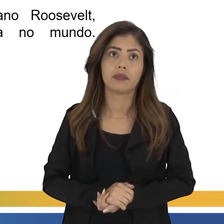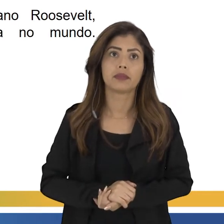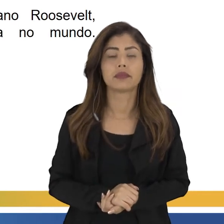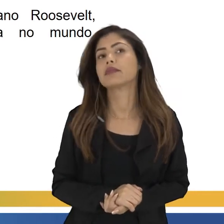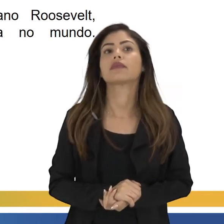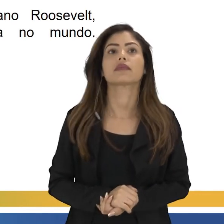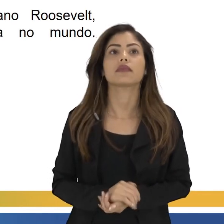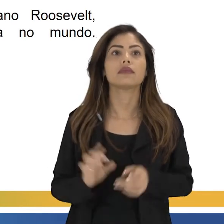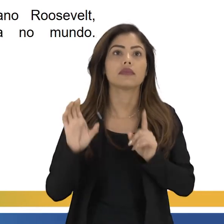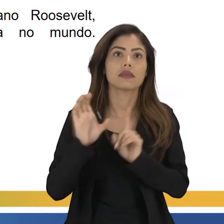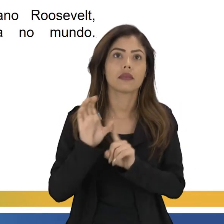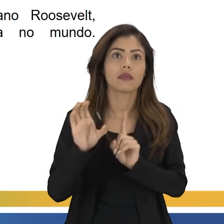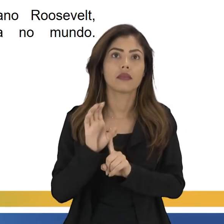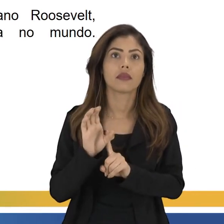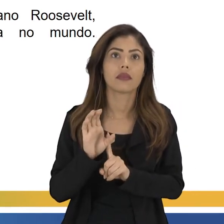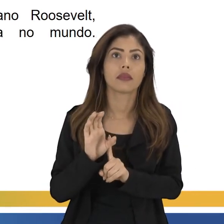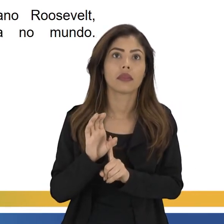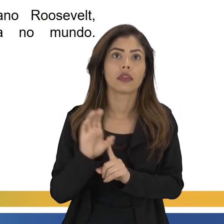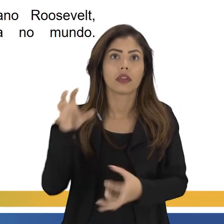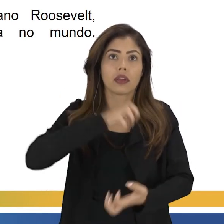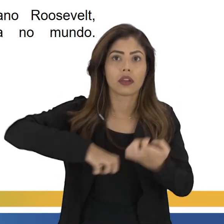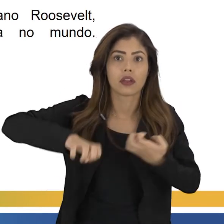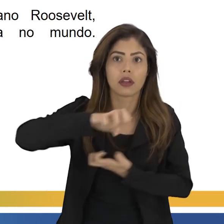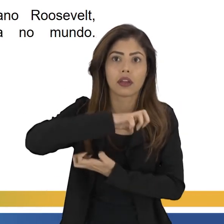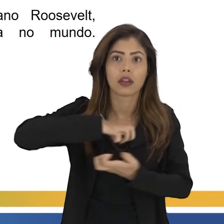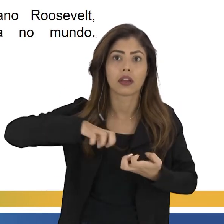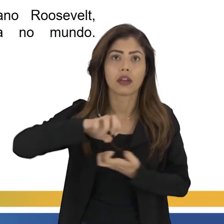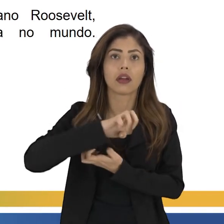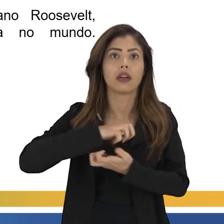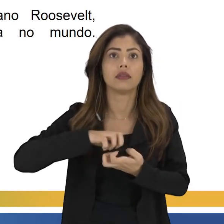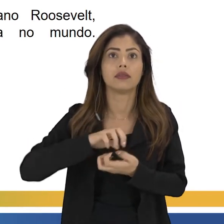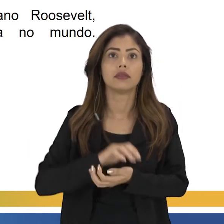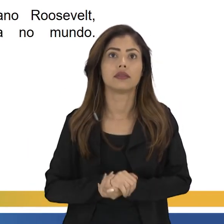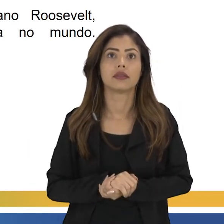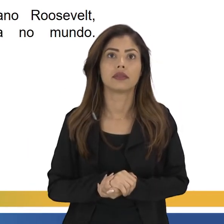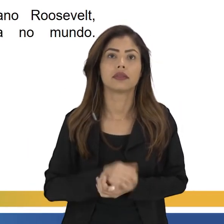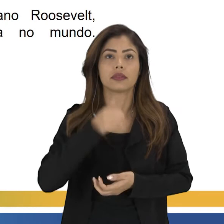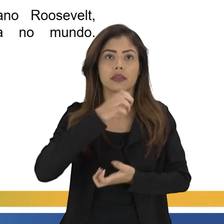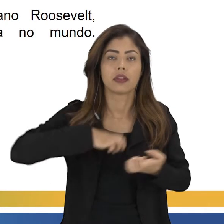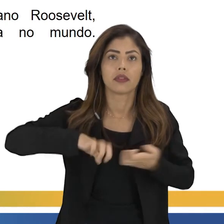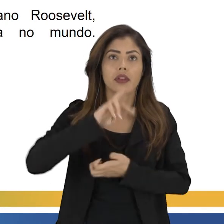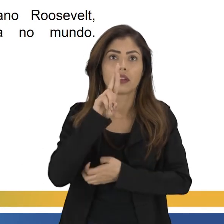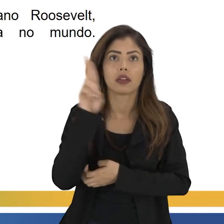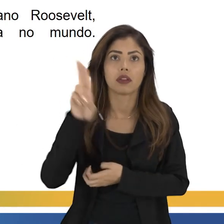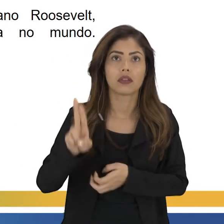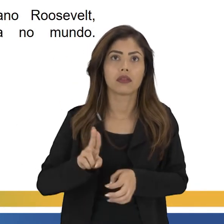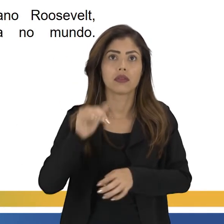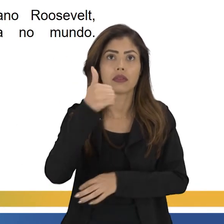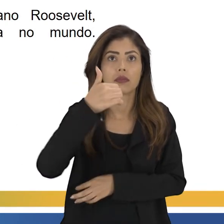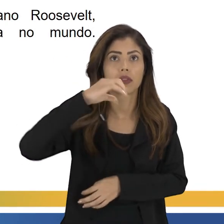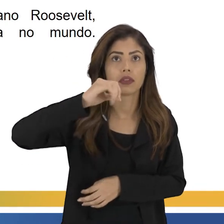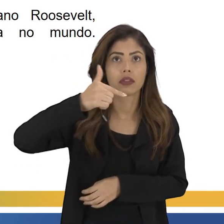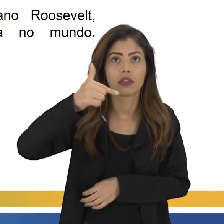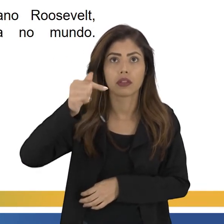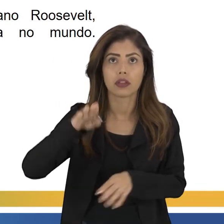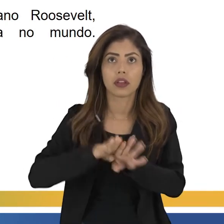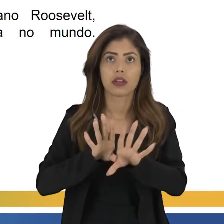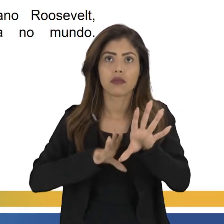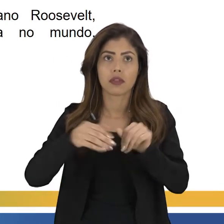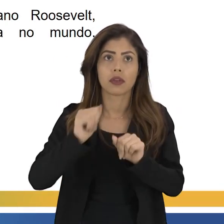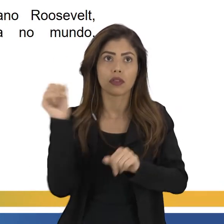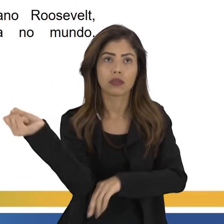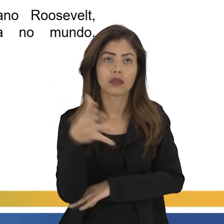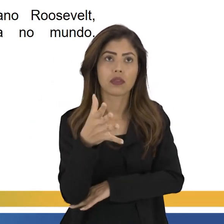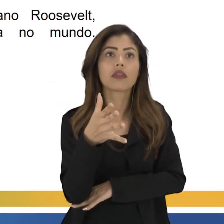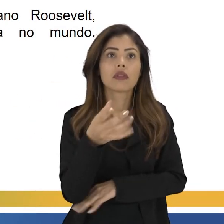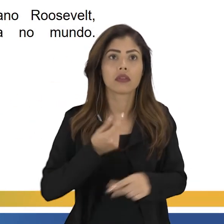desencadeamento da Revolução Russa de 1917, né? E a formação de um